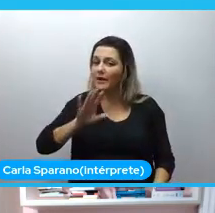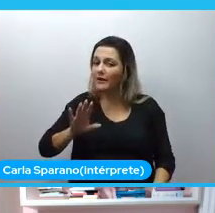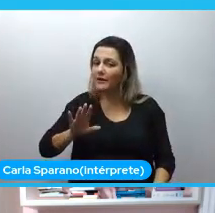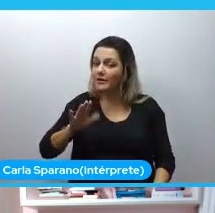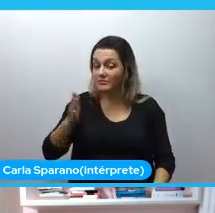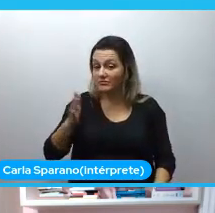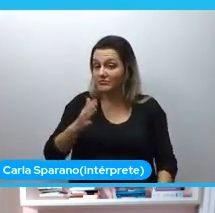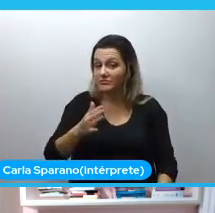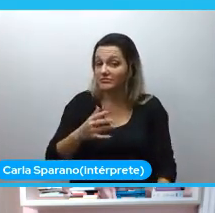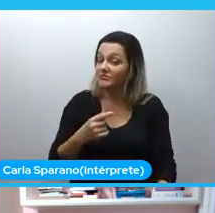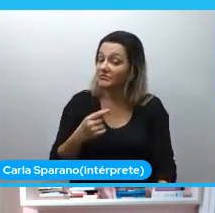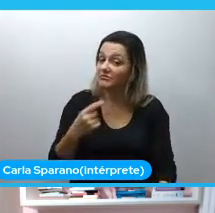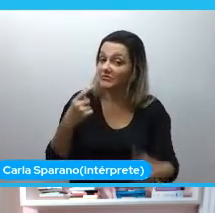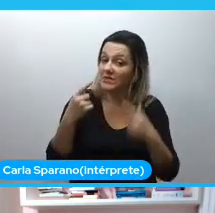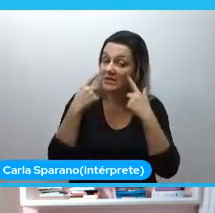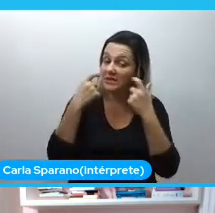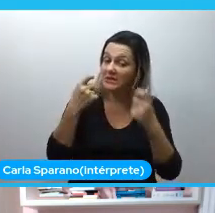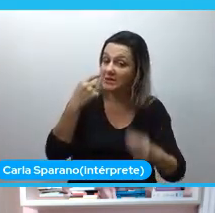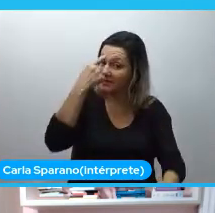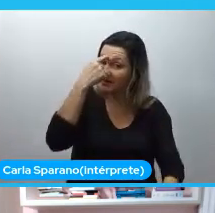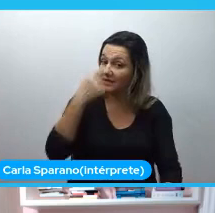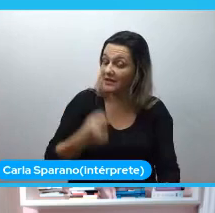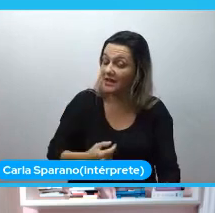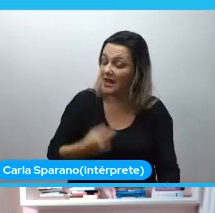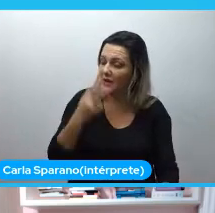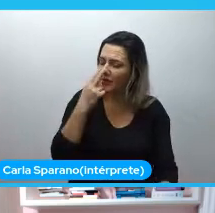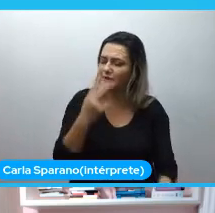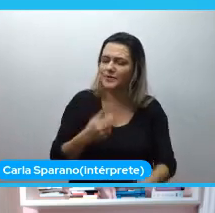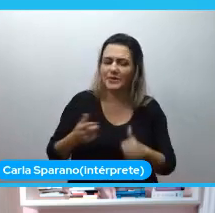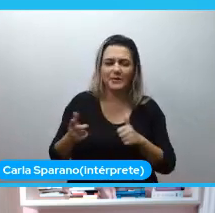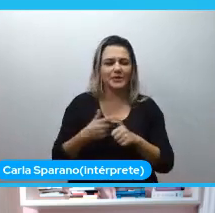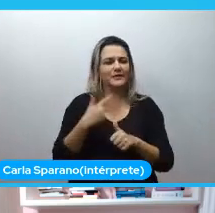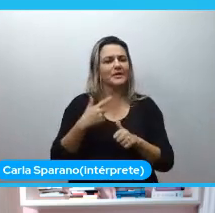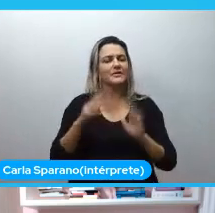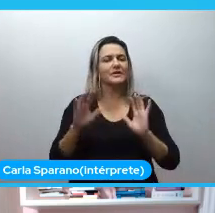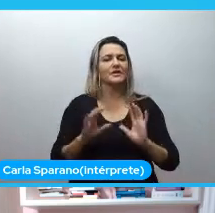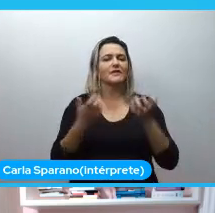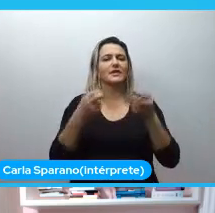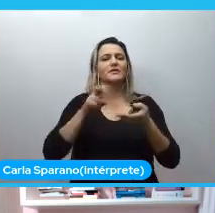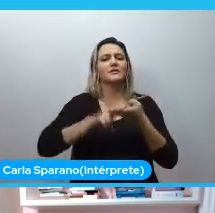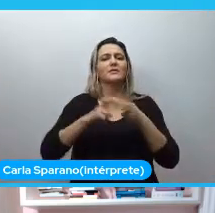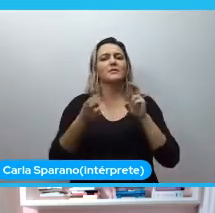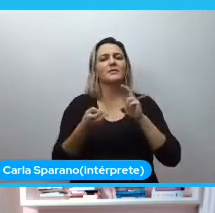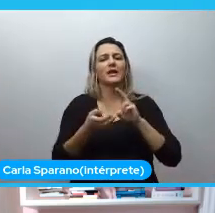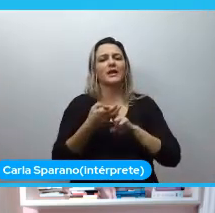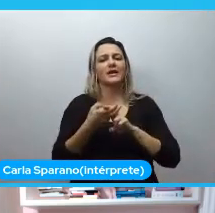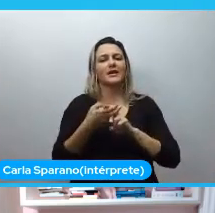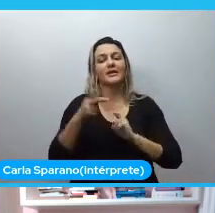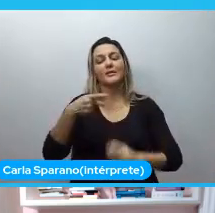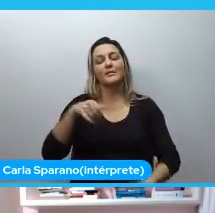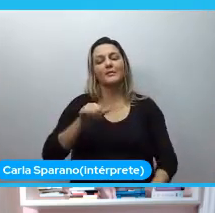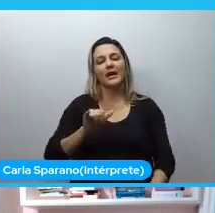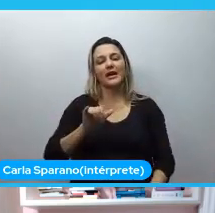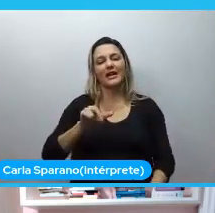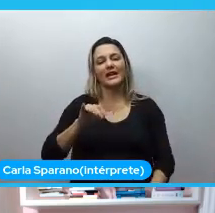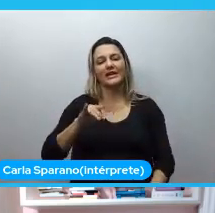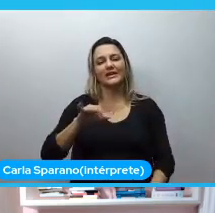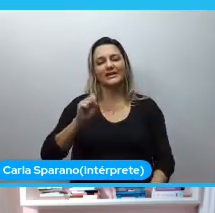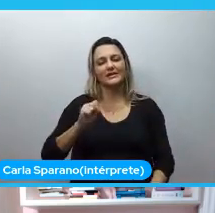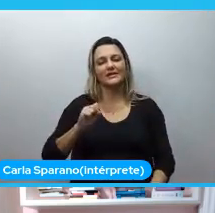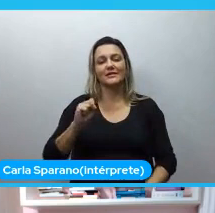também que é interessante a gente pensar acho que no primeiro evento do Paletes Brasil é foi complexo